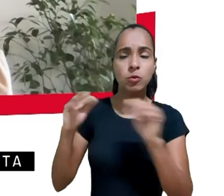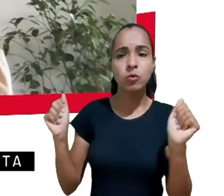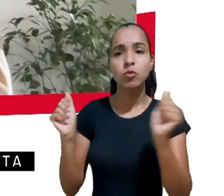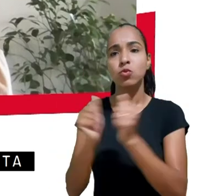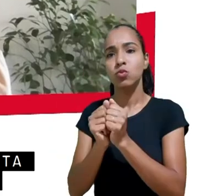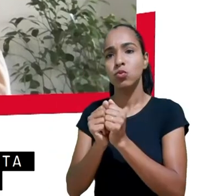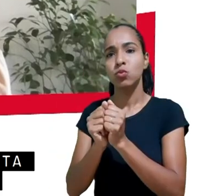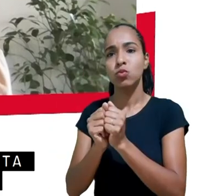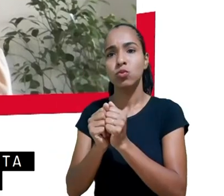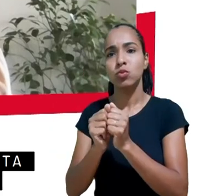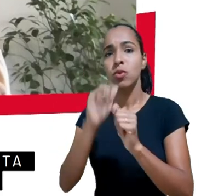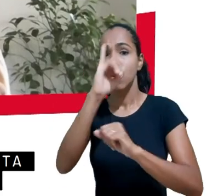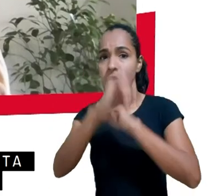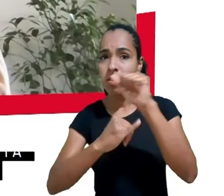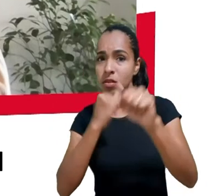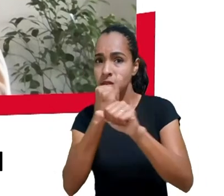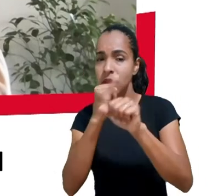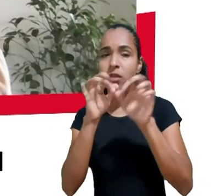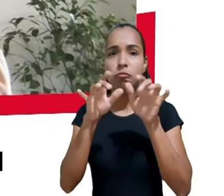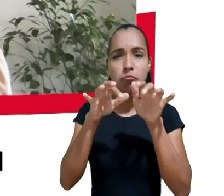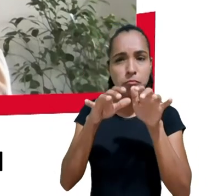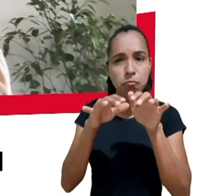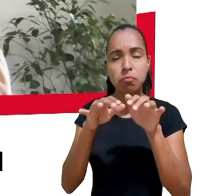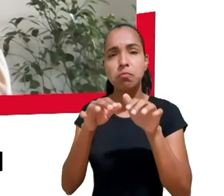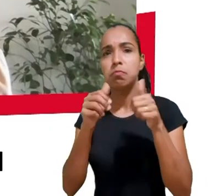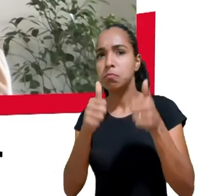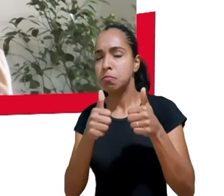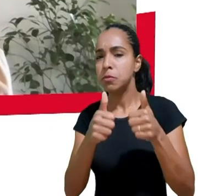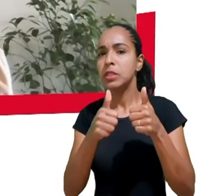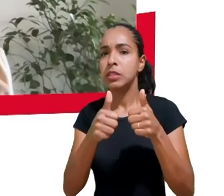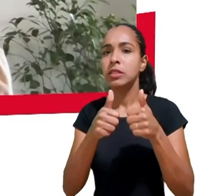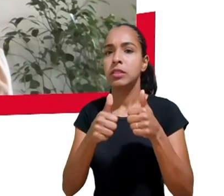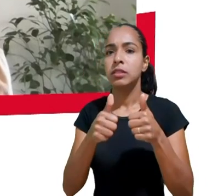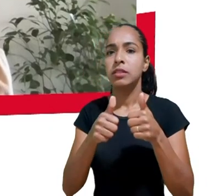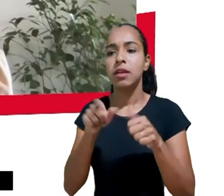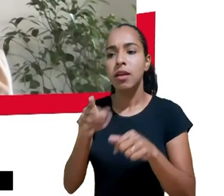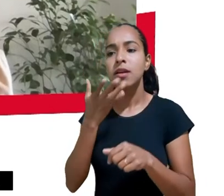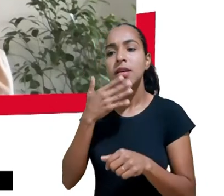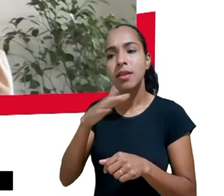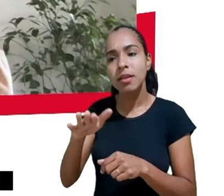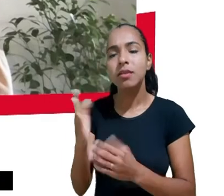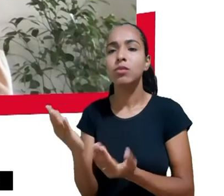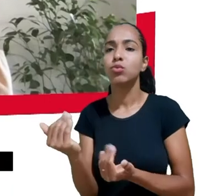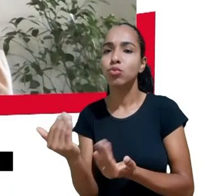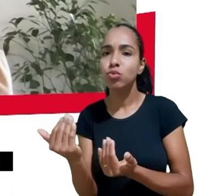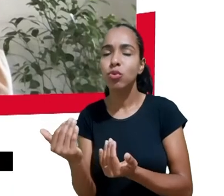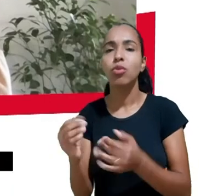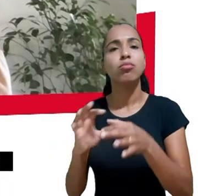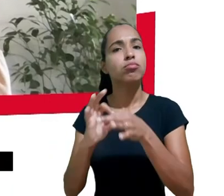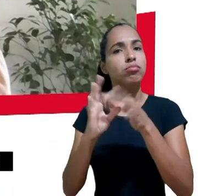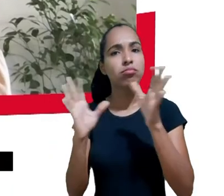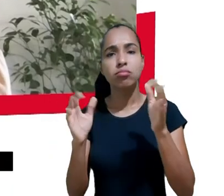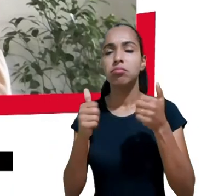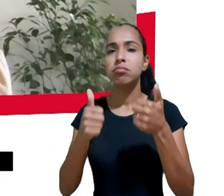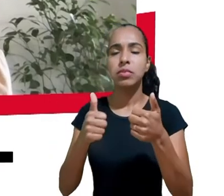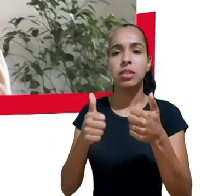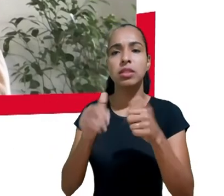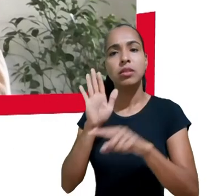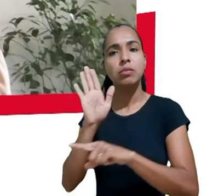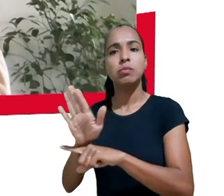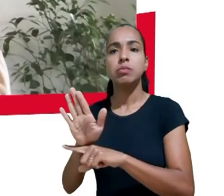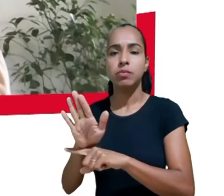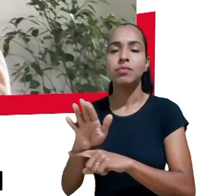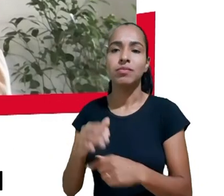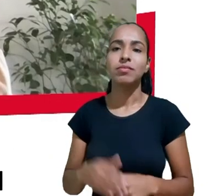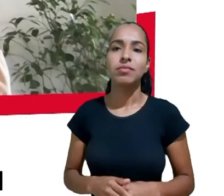seja promotora de direitos de crianças e adolescentes eu encerro este último painel do 4º Fórum Internacional